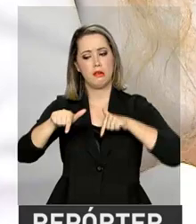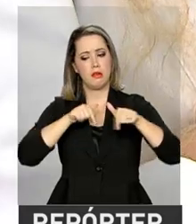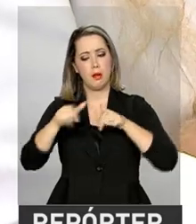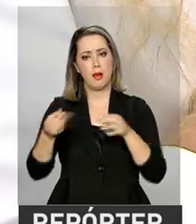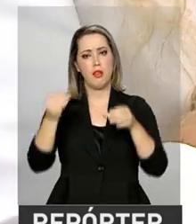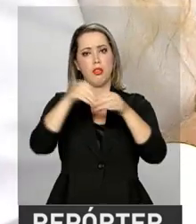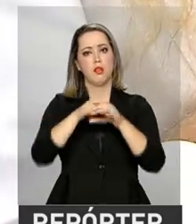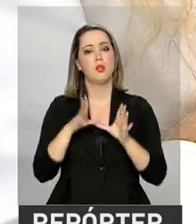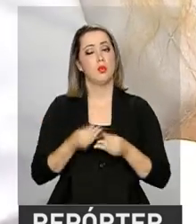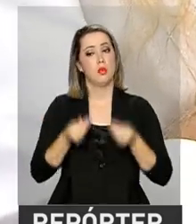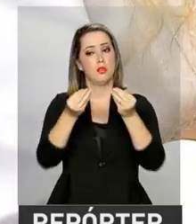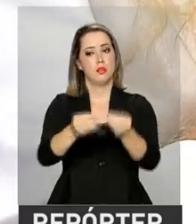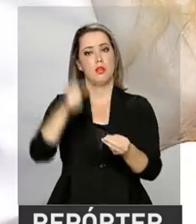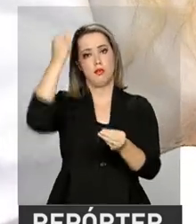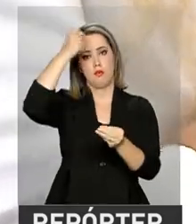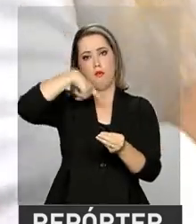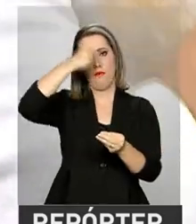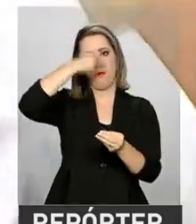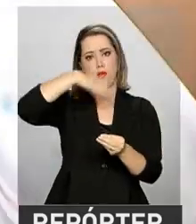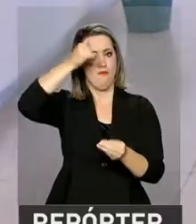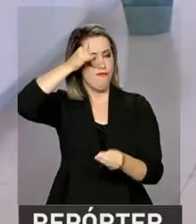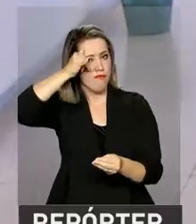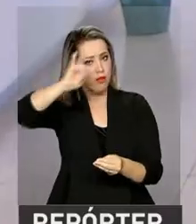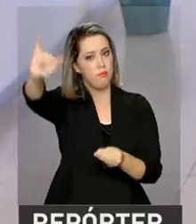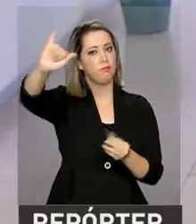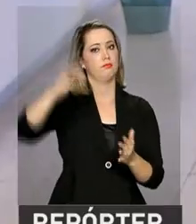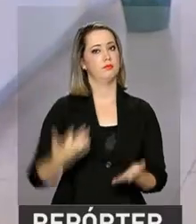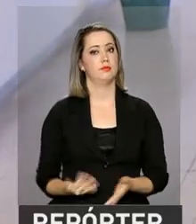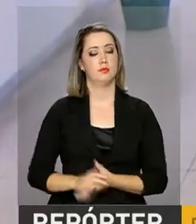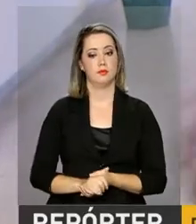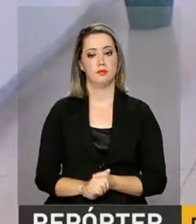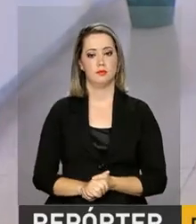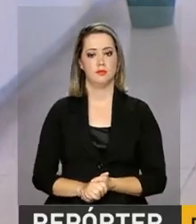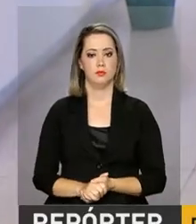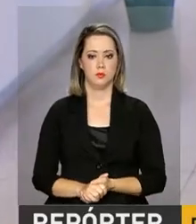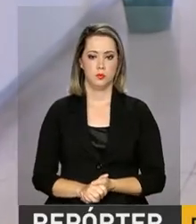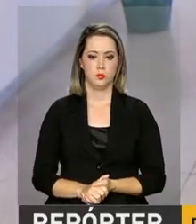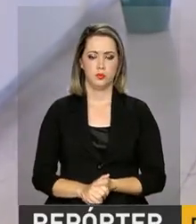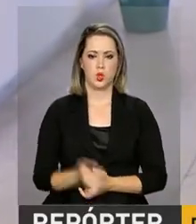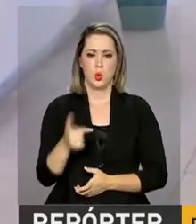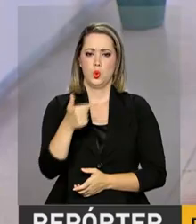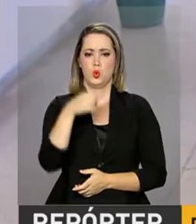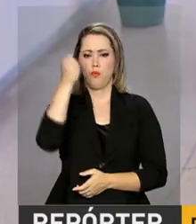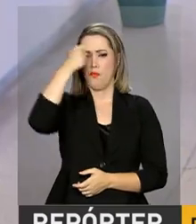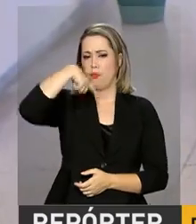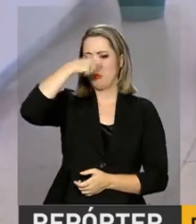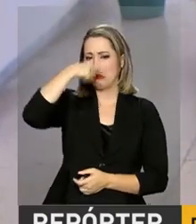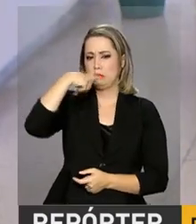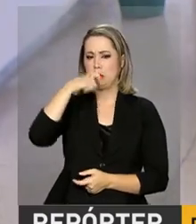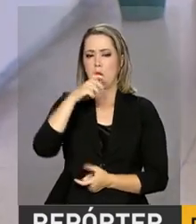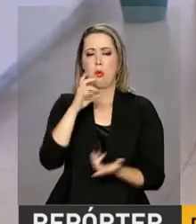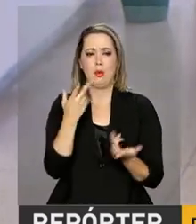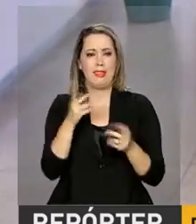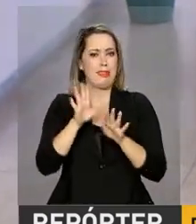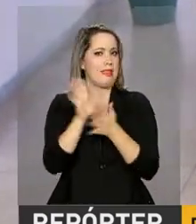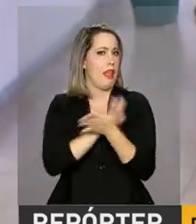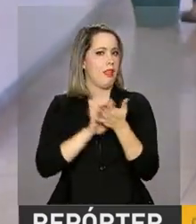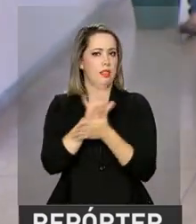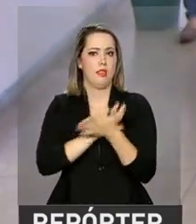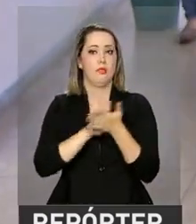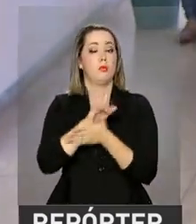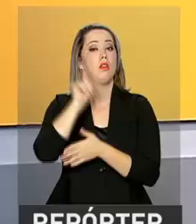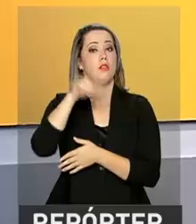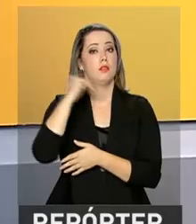garantir que a gripe fique bem longe. Para não resfriar, nem gripar, nem nada é